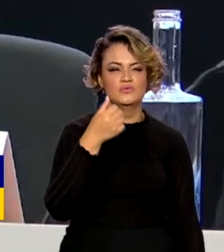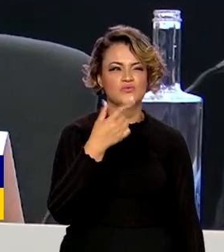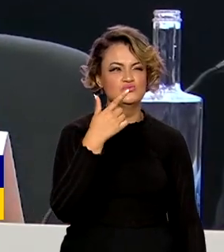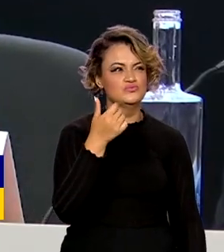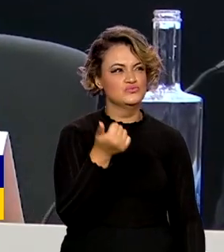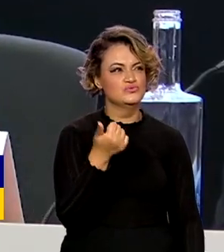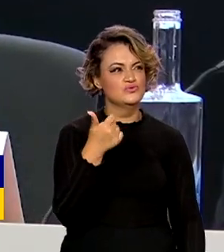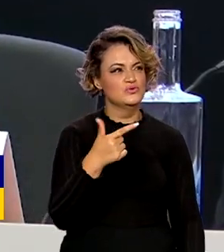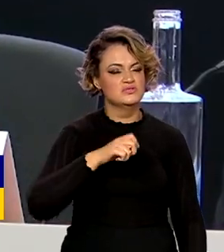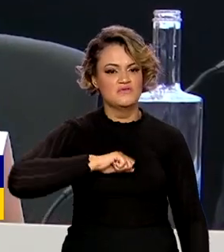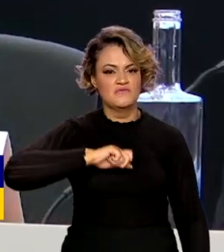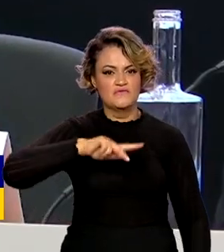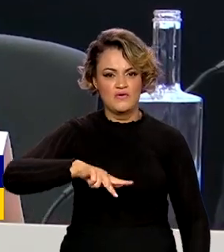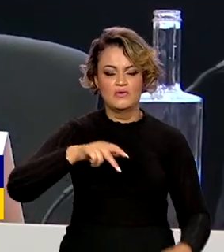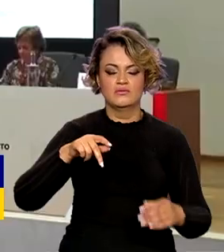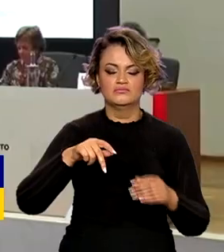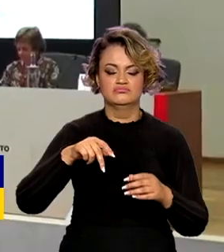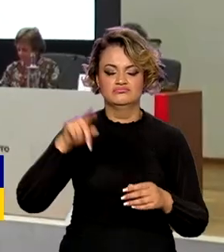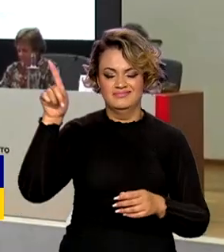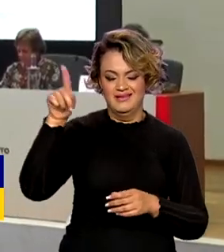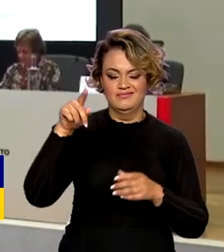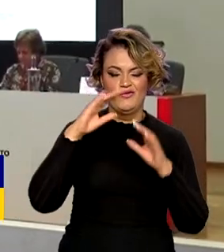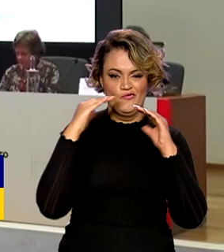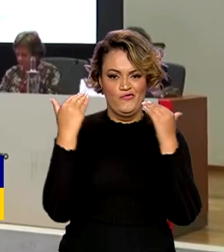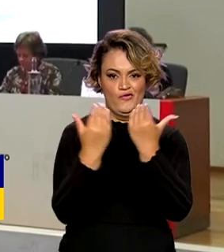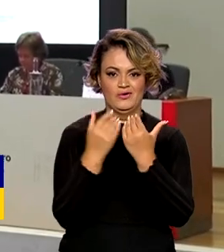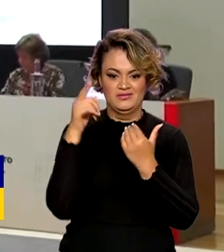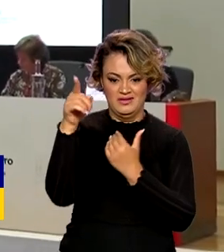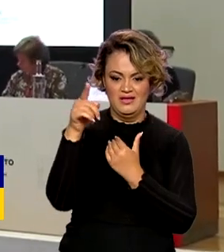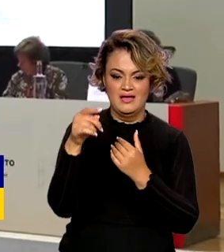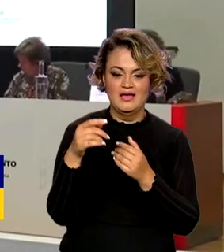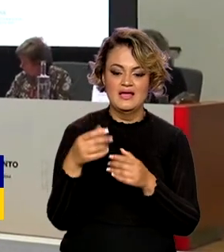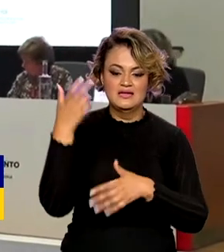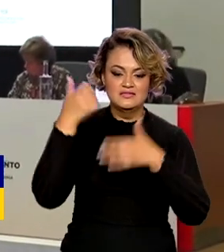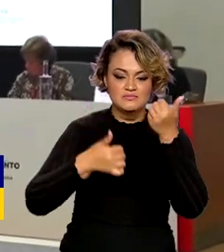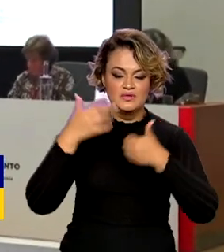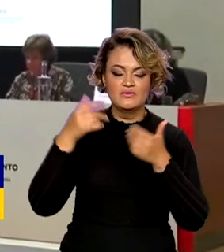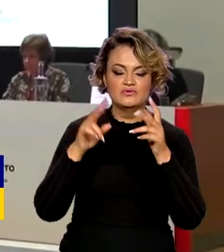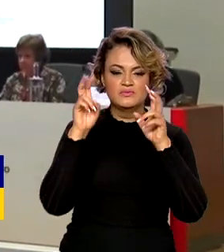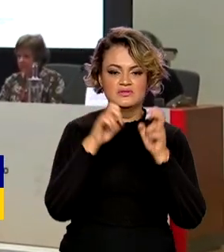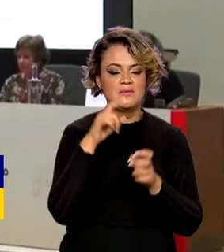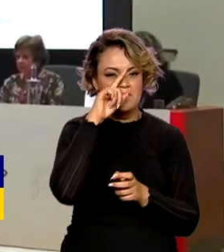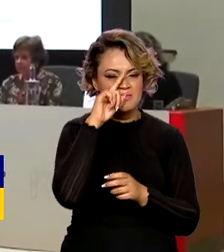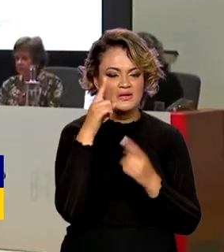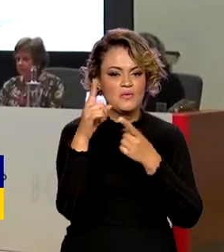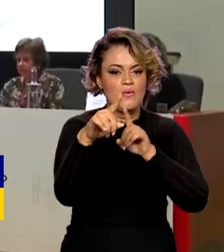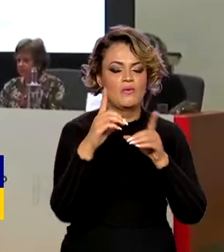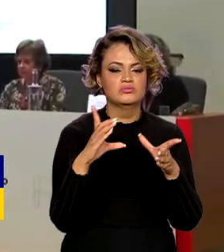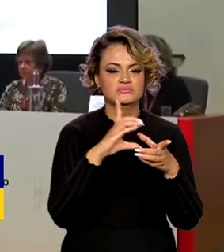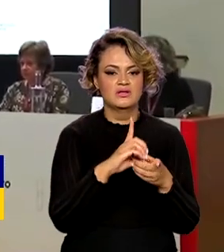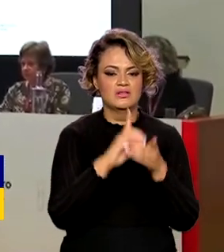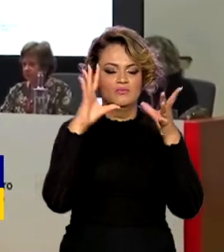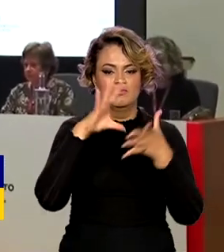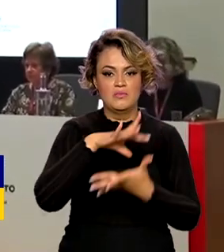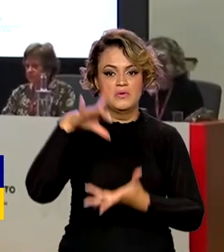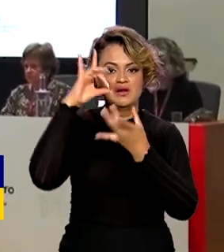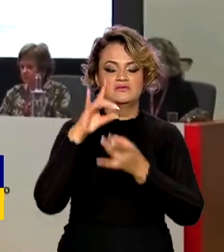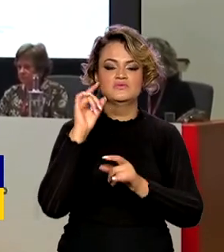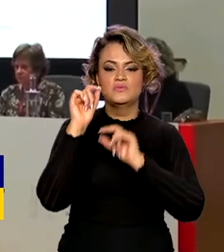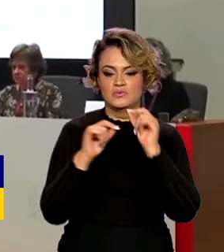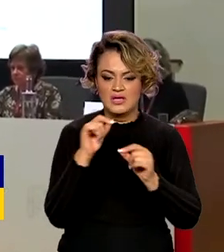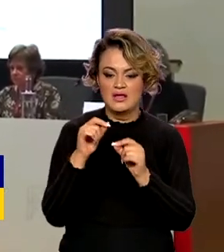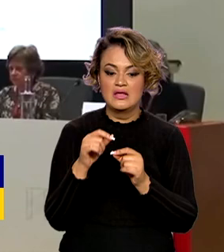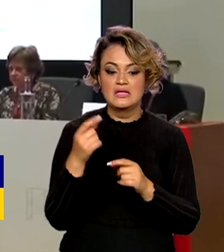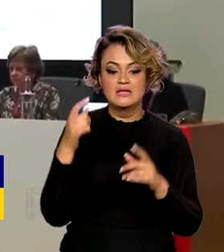Jurídico de Lisboa. Flávio Dino participou de um painel sobre riscos à democracia e destacou a preocupação